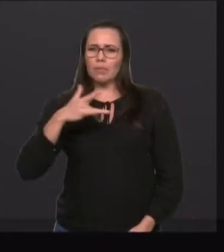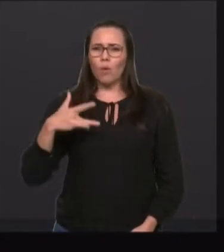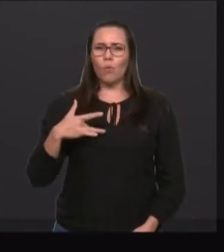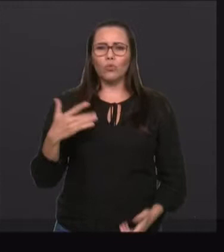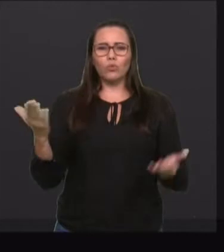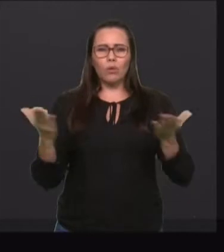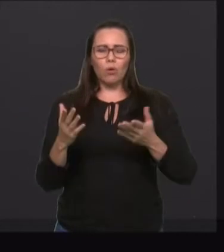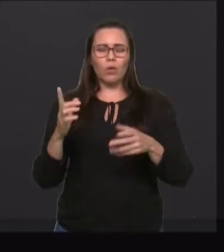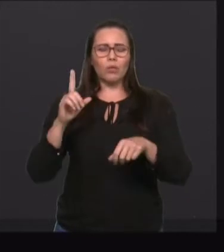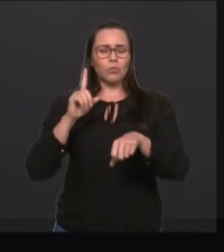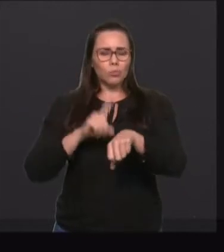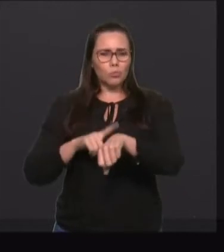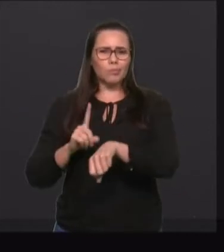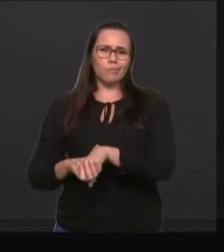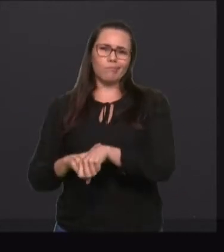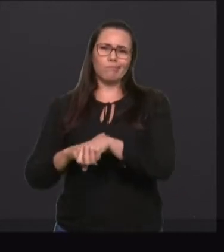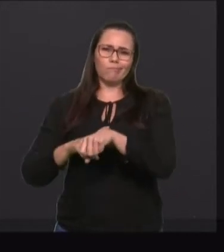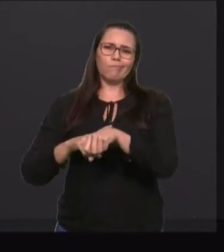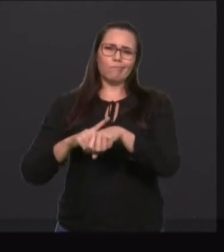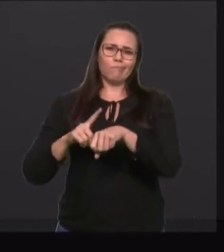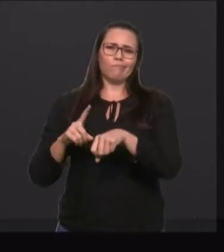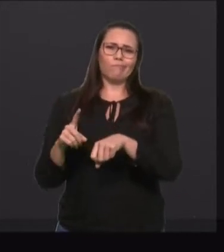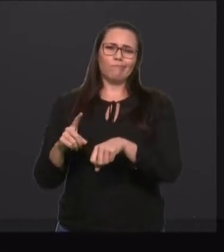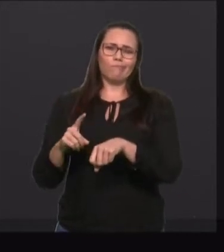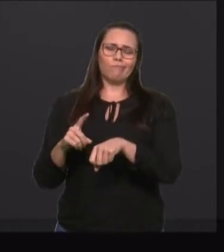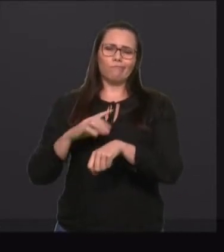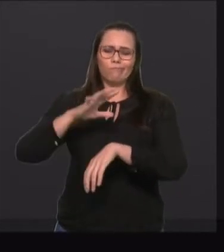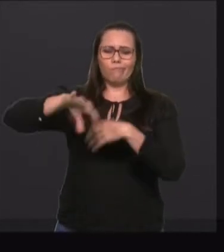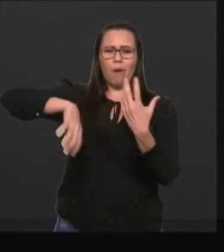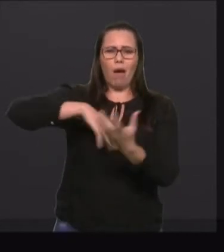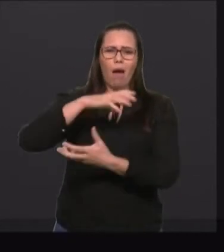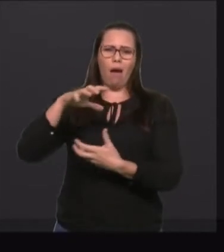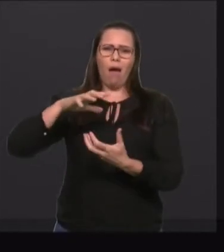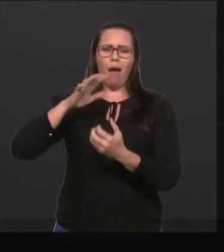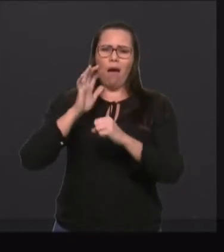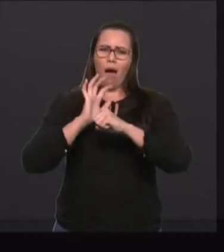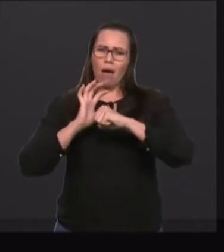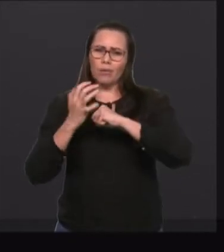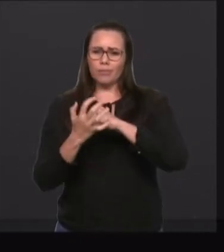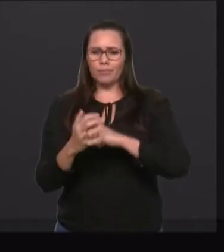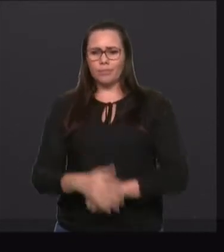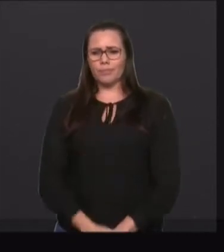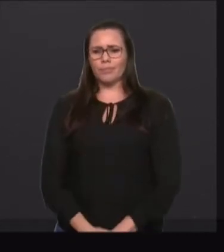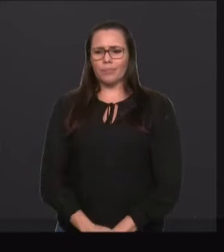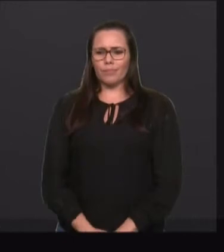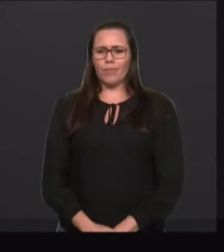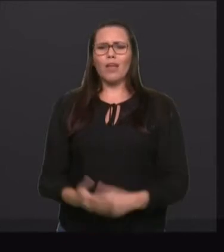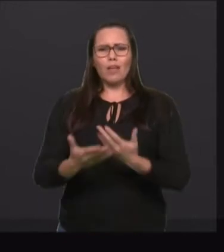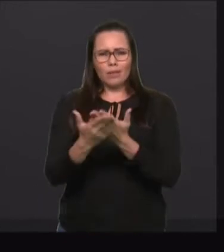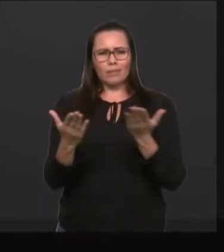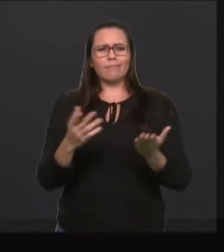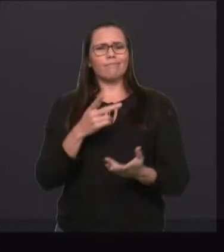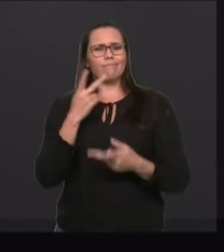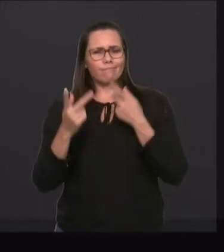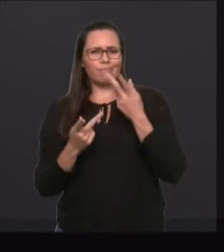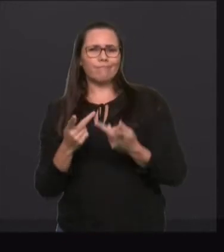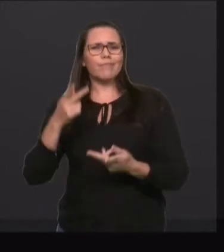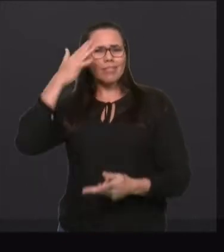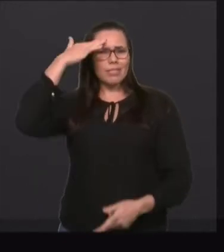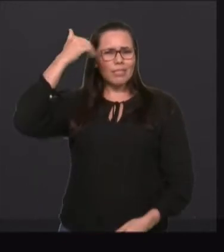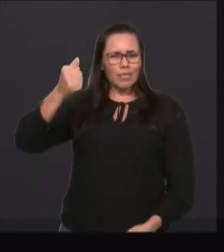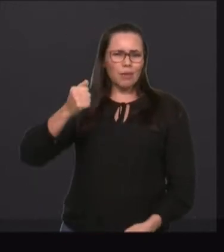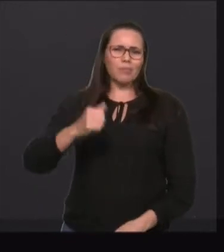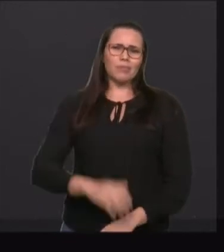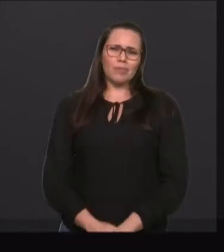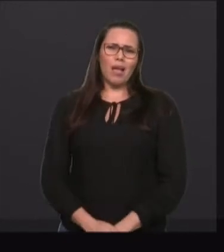Isso se justifica, presidente, pelo que os próprios colegas já falaram, a dificuldade financeira acentuada devido a essa crise.